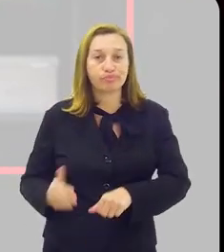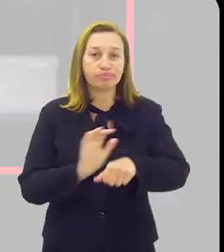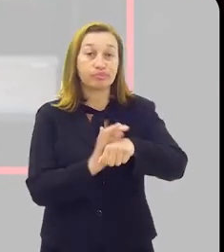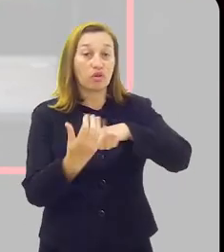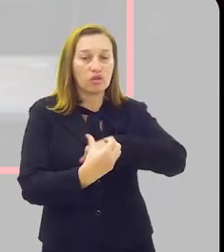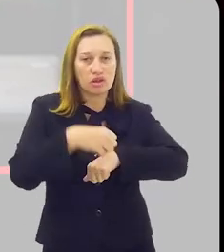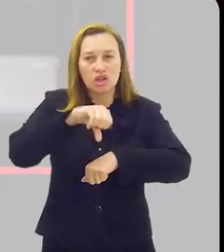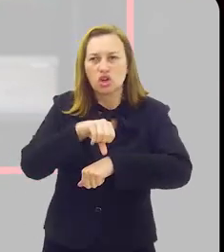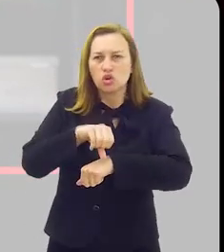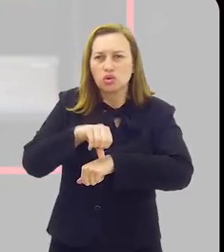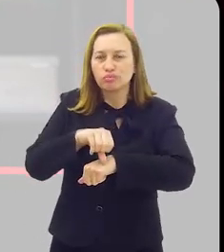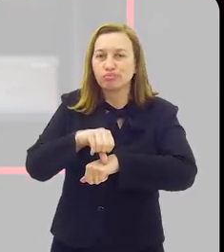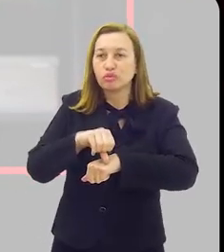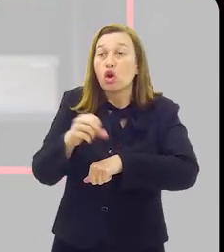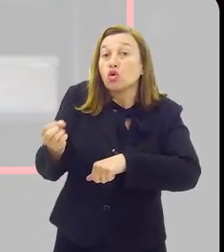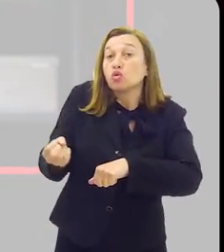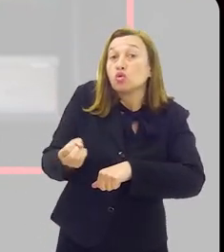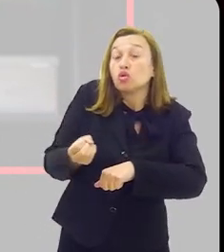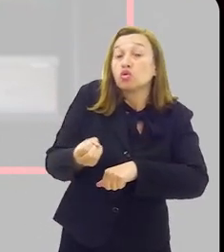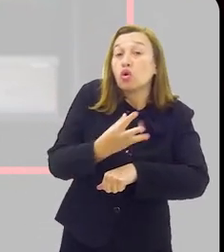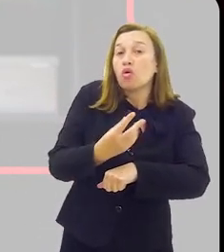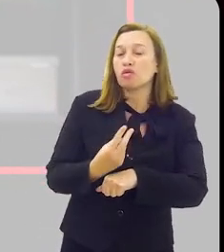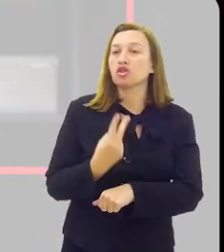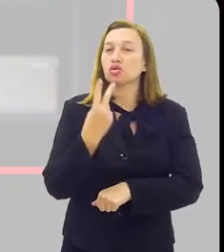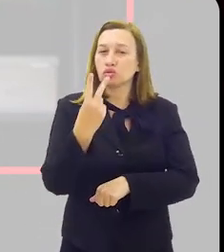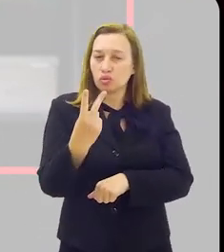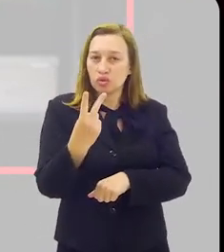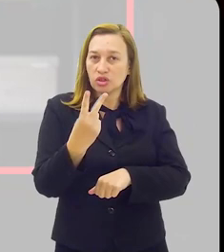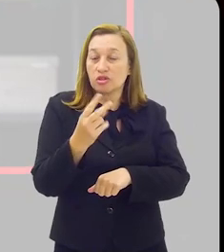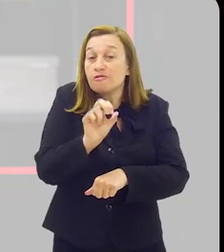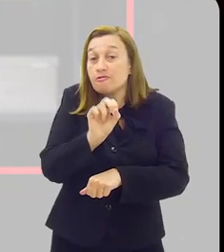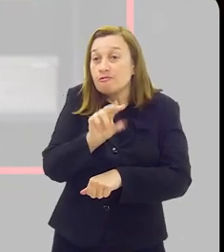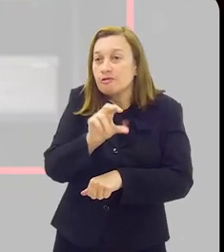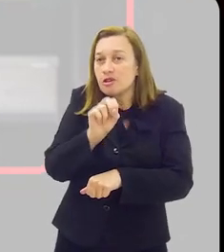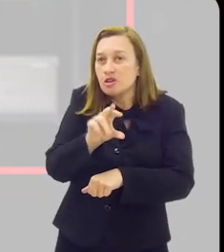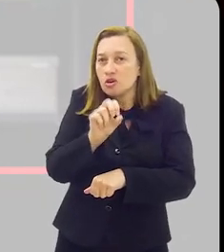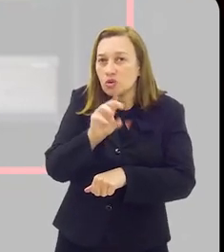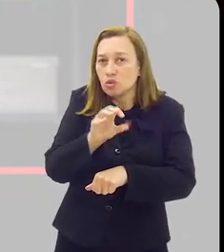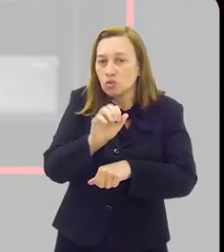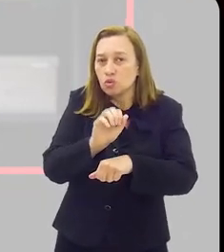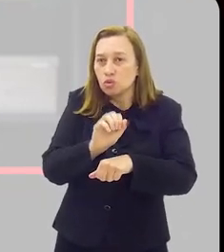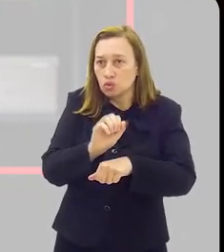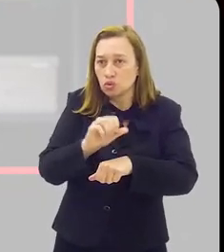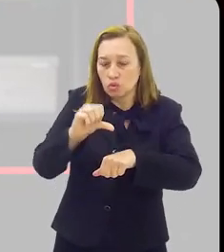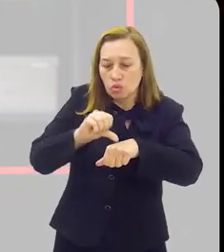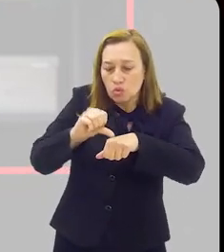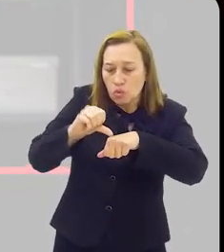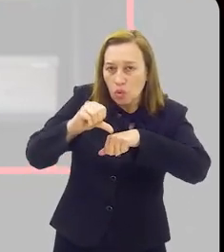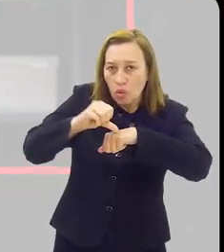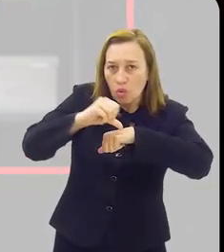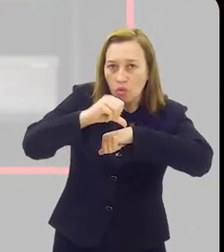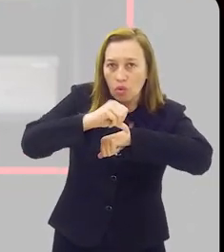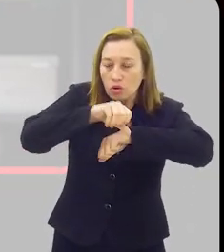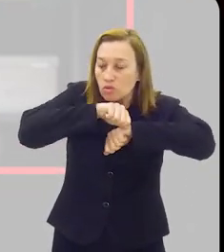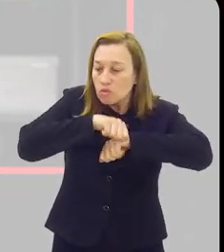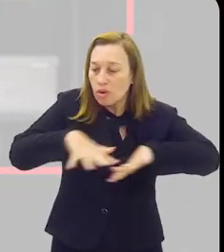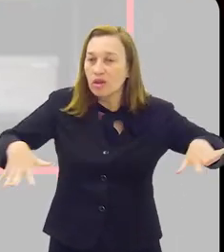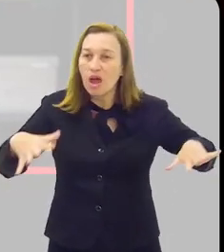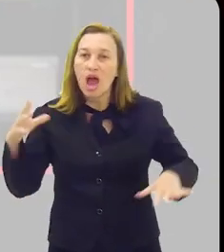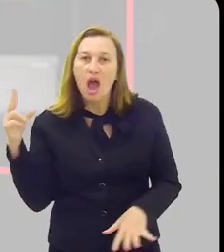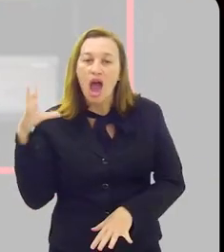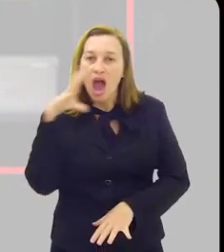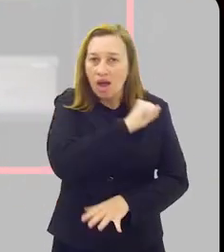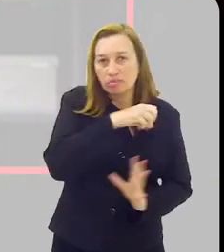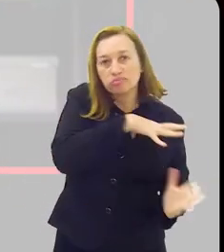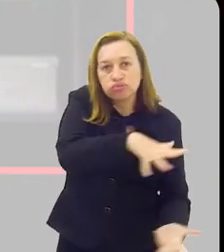-19, duas novas variantes do vírus Ômicron surgiram e estão se espalhando rapidamente pelo planeta. Para saber